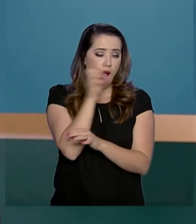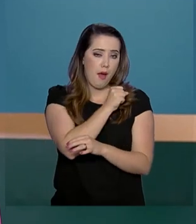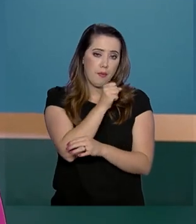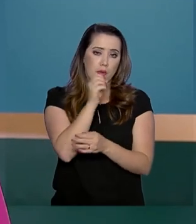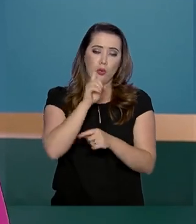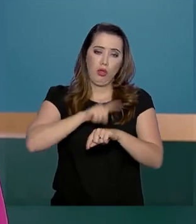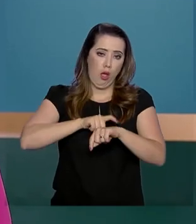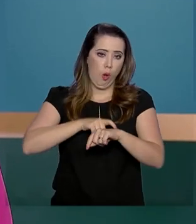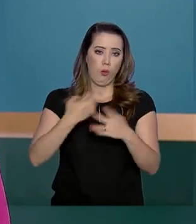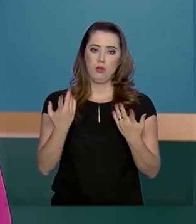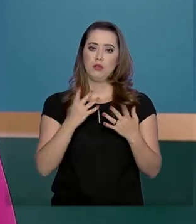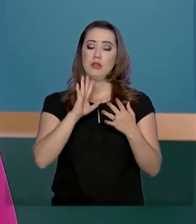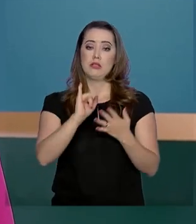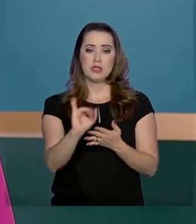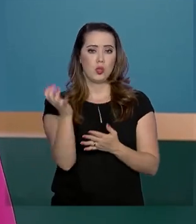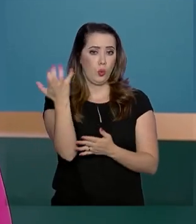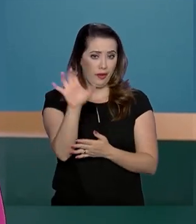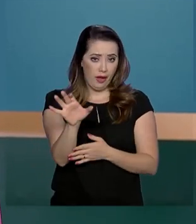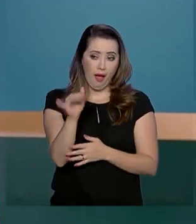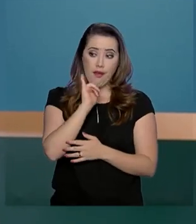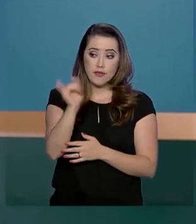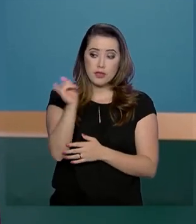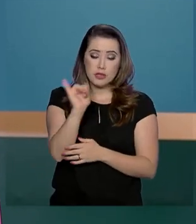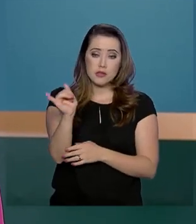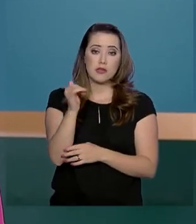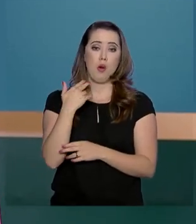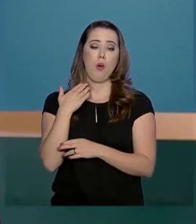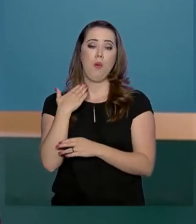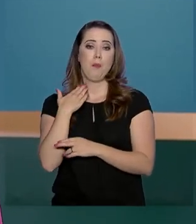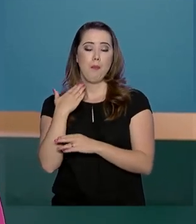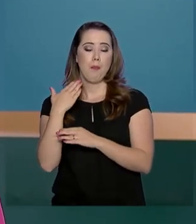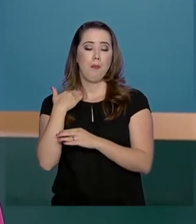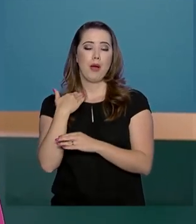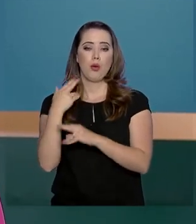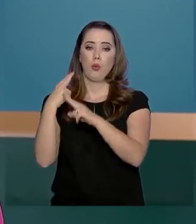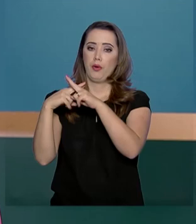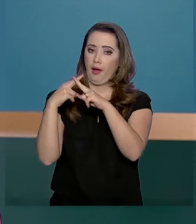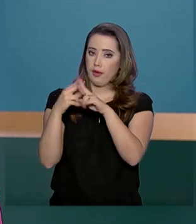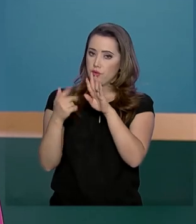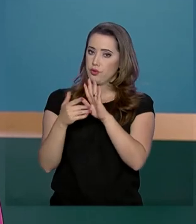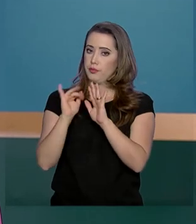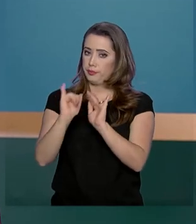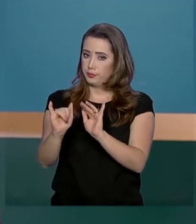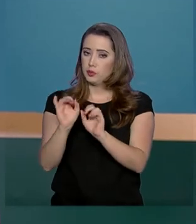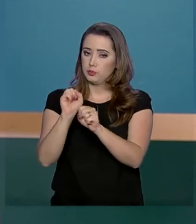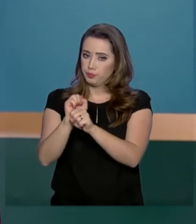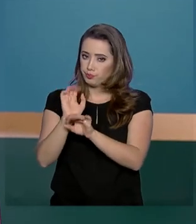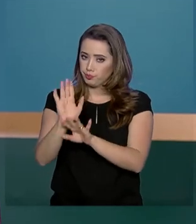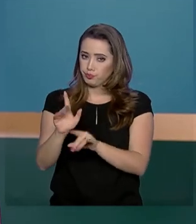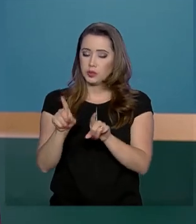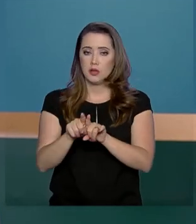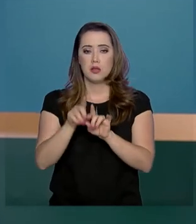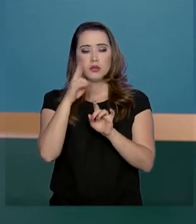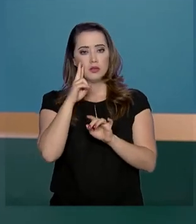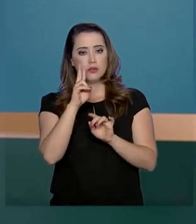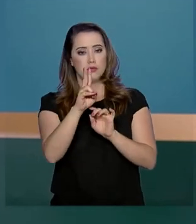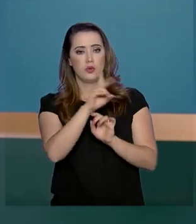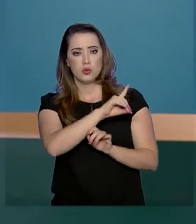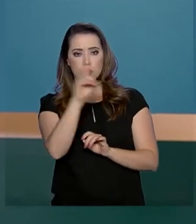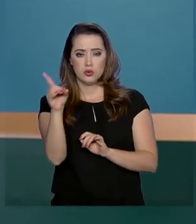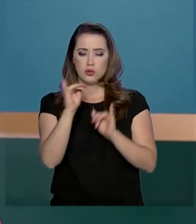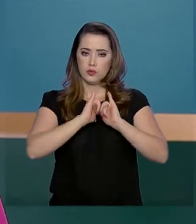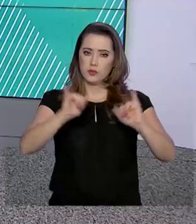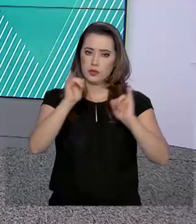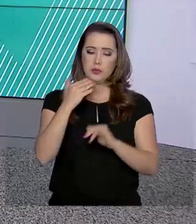Se não quiser tirar os recursos, basta informar ao banco. Os demais trabalhadores terão que seguir o cronograma que será divulgado